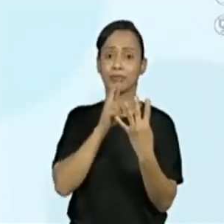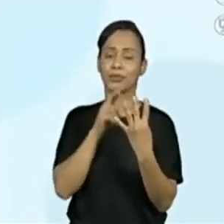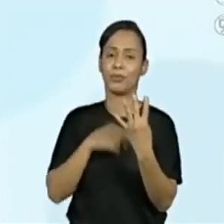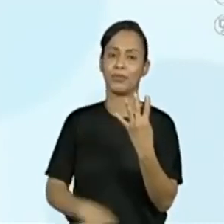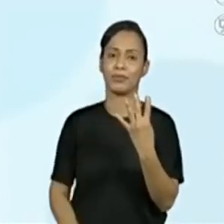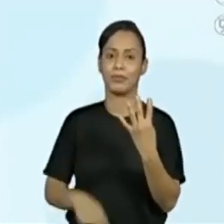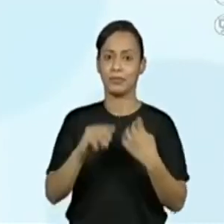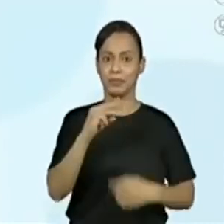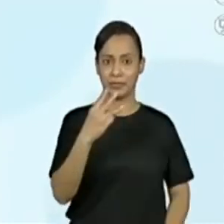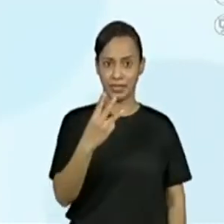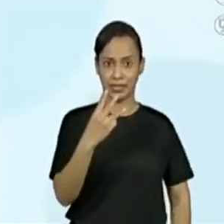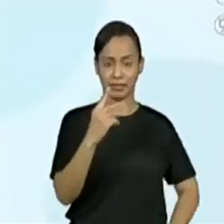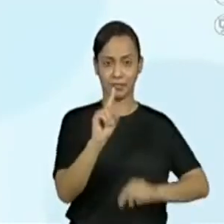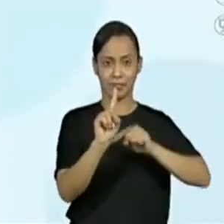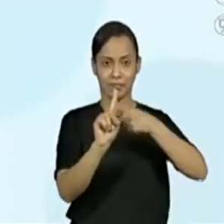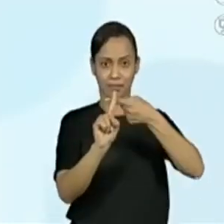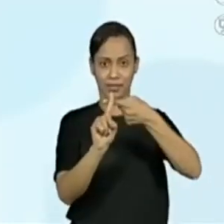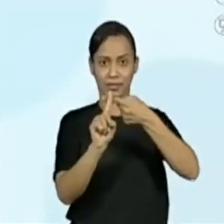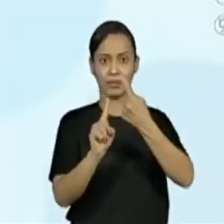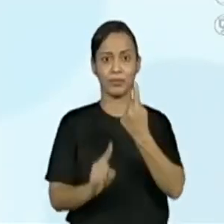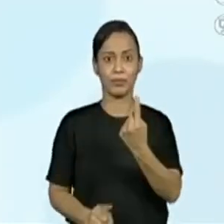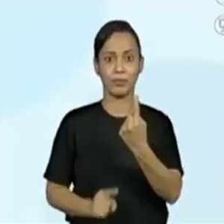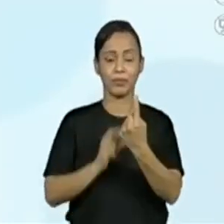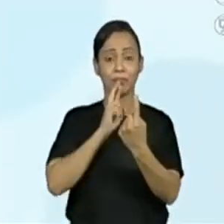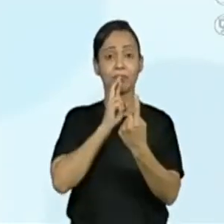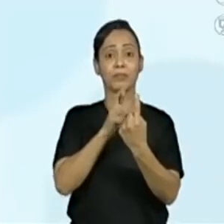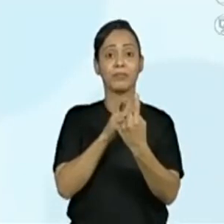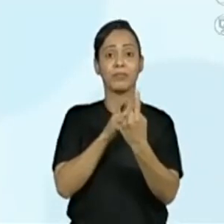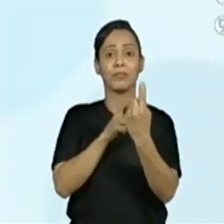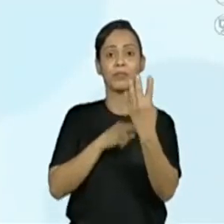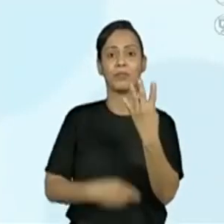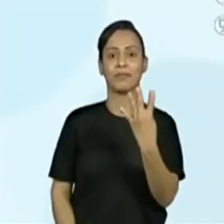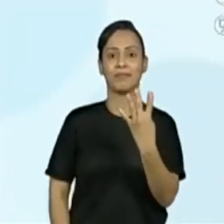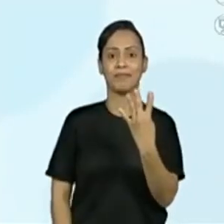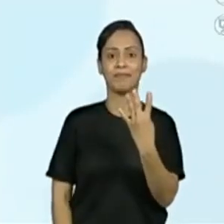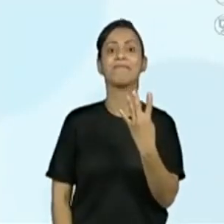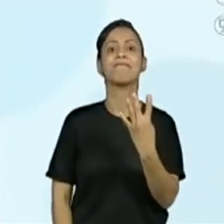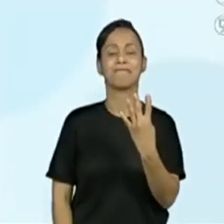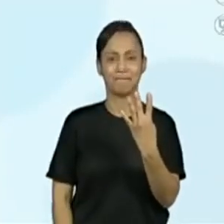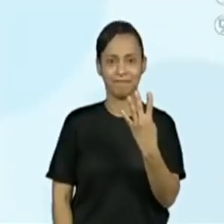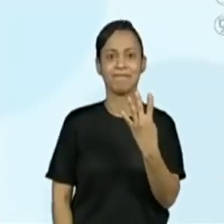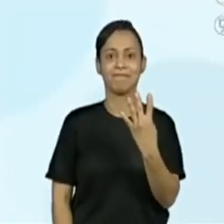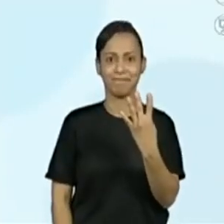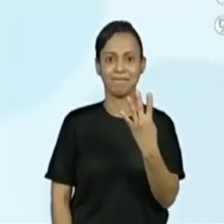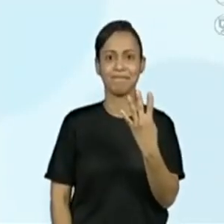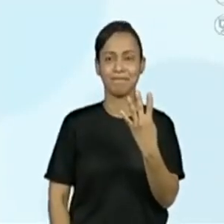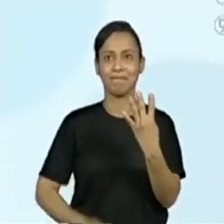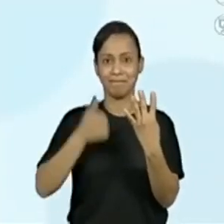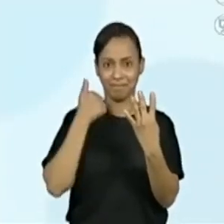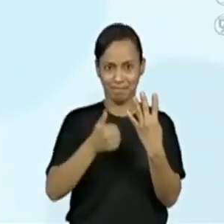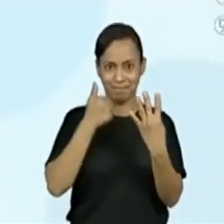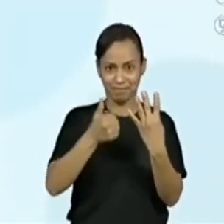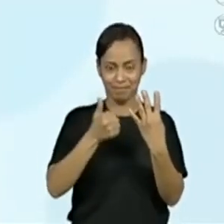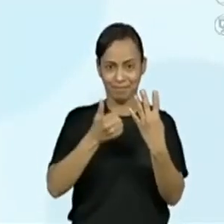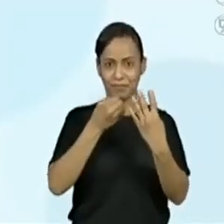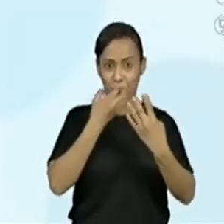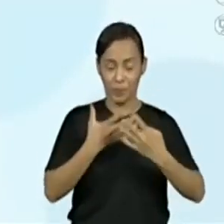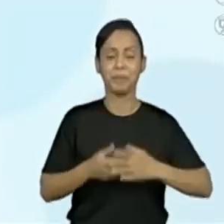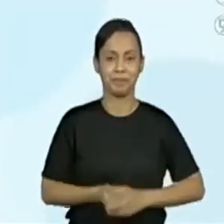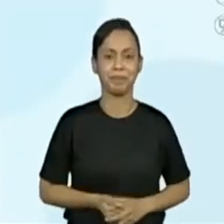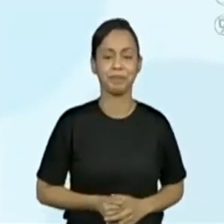Então, é 3 mais 1, 4. Nessa sequência de passos, eu estou adicionando 1 ao número. Vamos continuar, então?